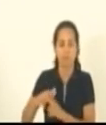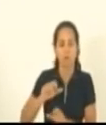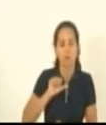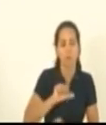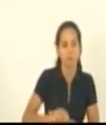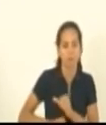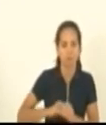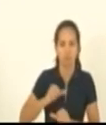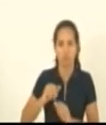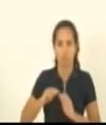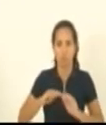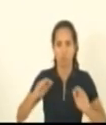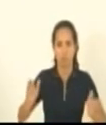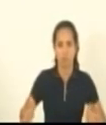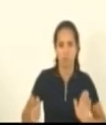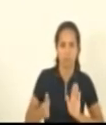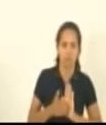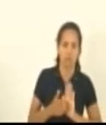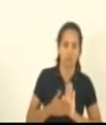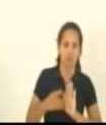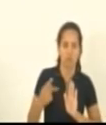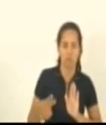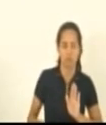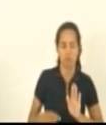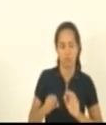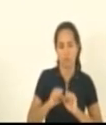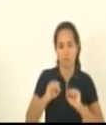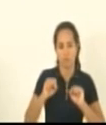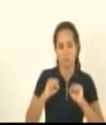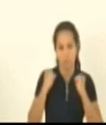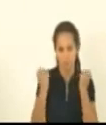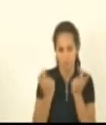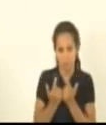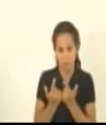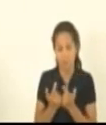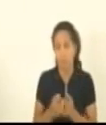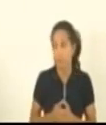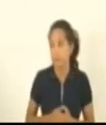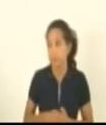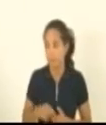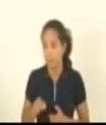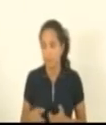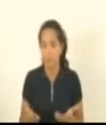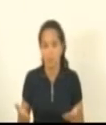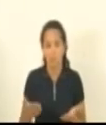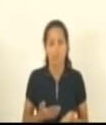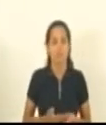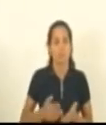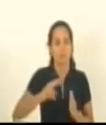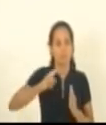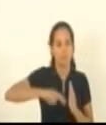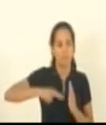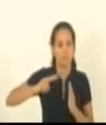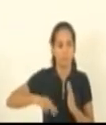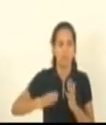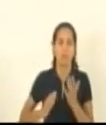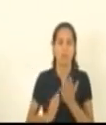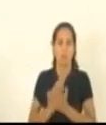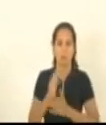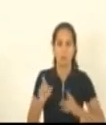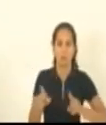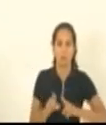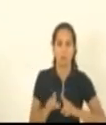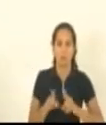mesa diretora da assembleia o projeto deu entrada hoje no expediente foi lido e foi aprovado o